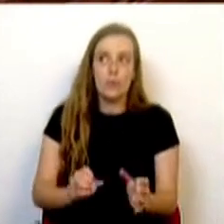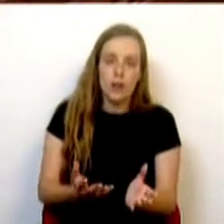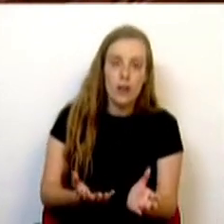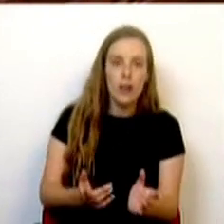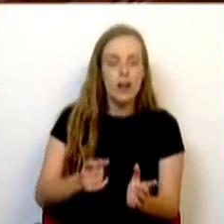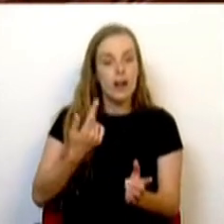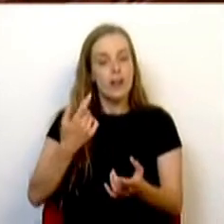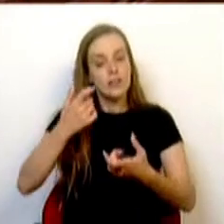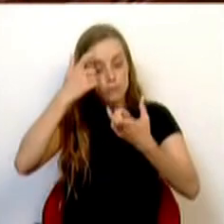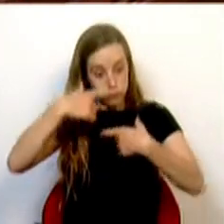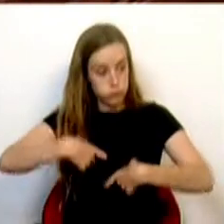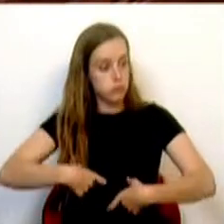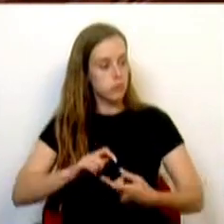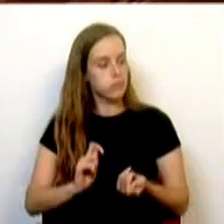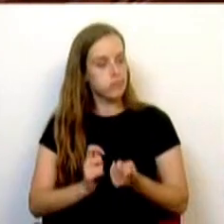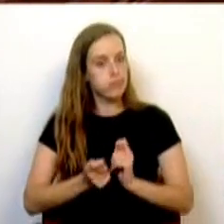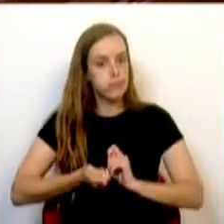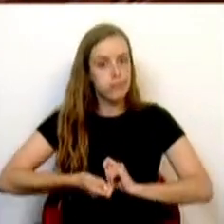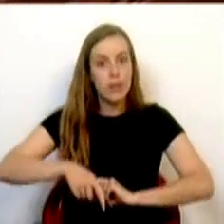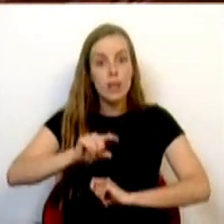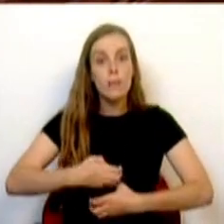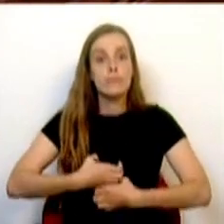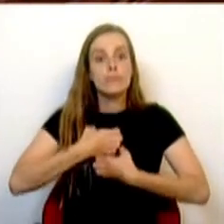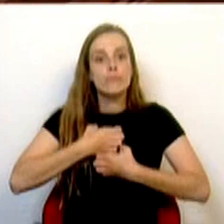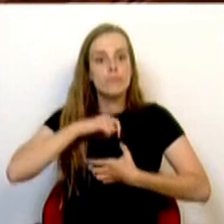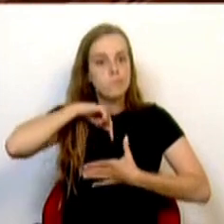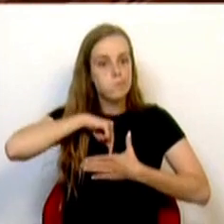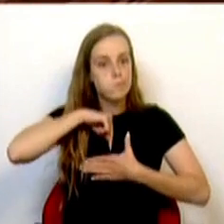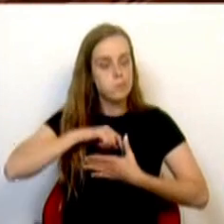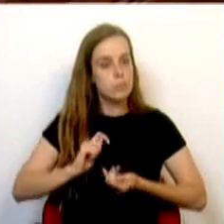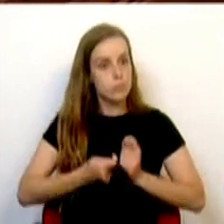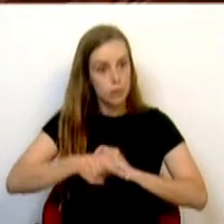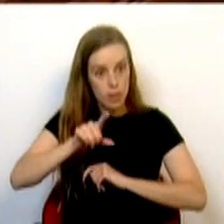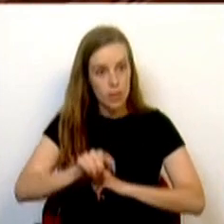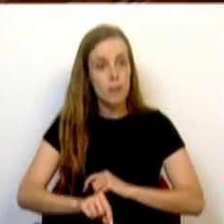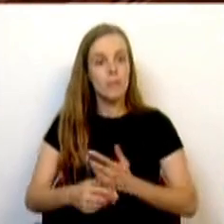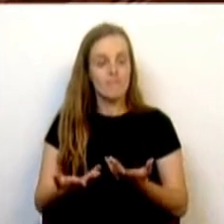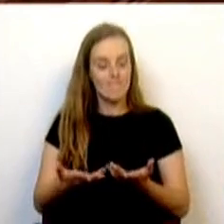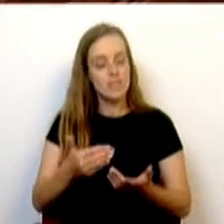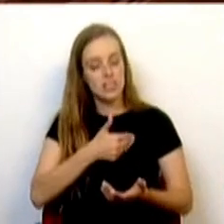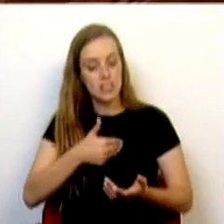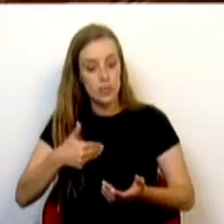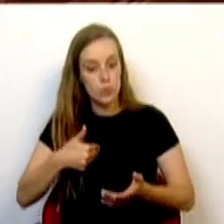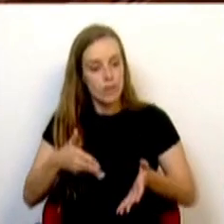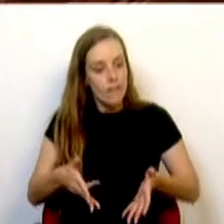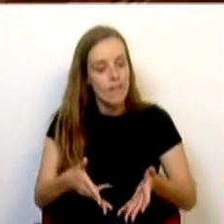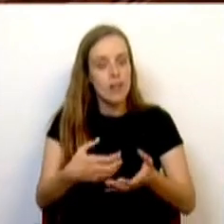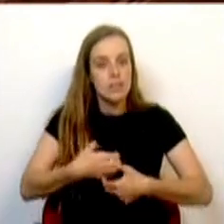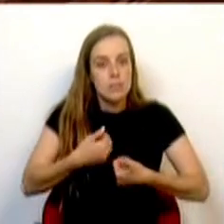físicas e emocionais são intensas e onde a atenção à saúde e ao bem-estar potenciam a ansiedade.